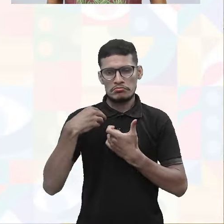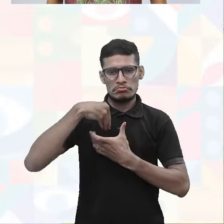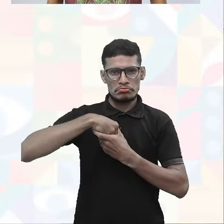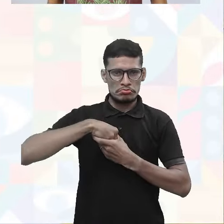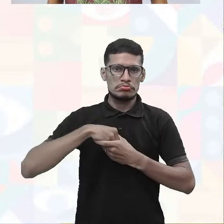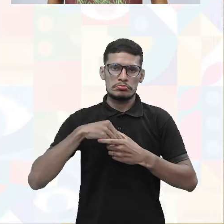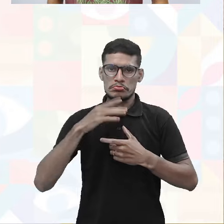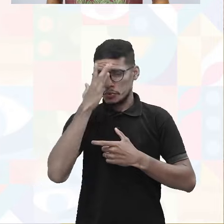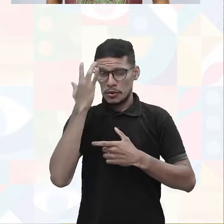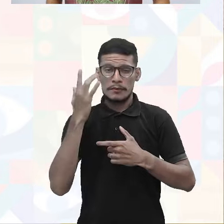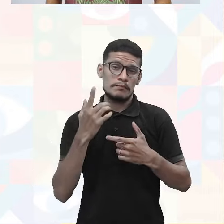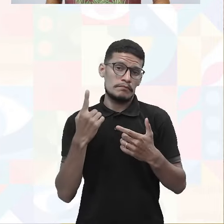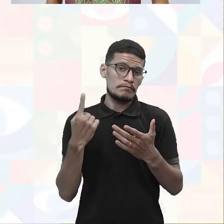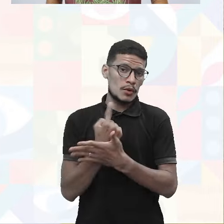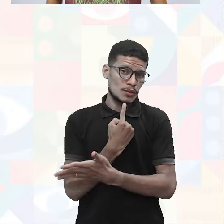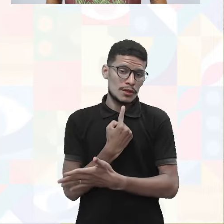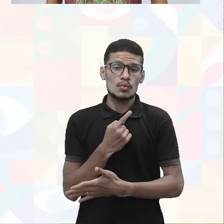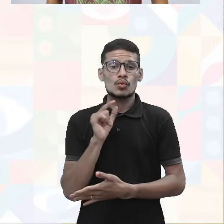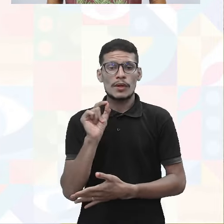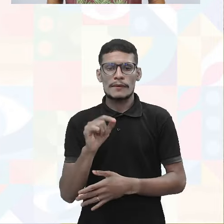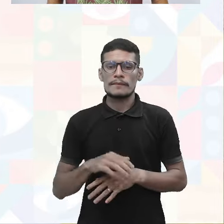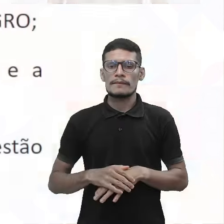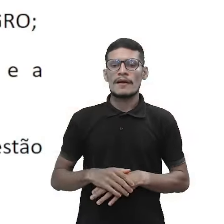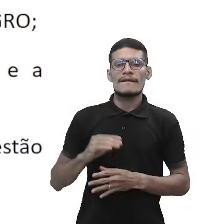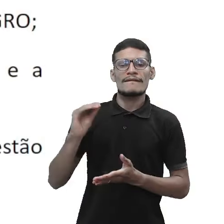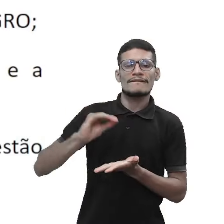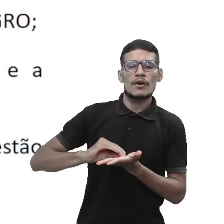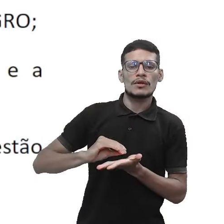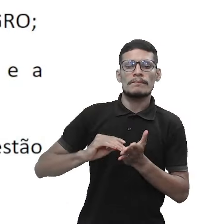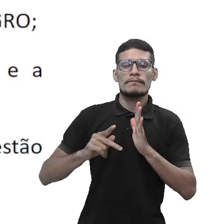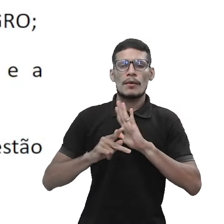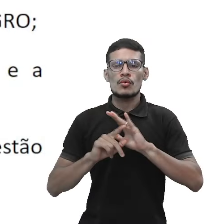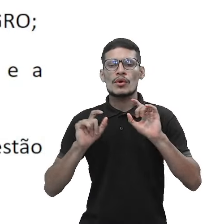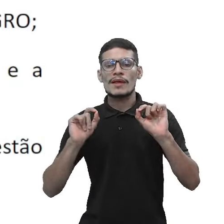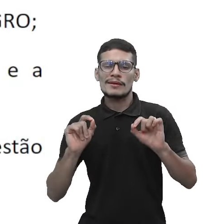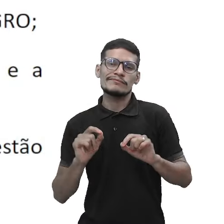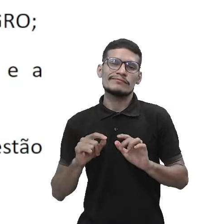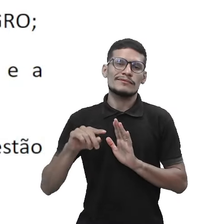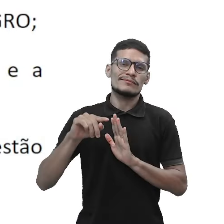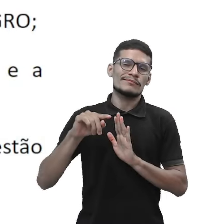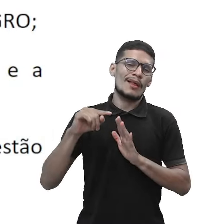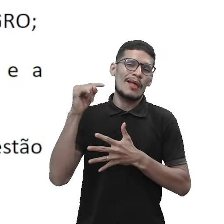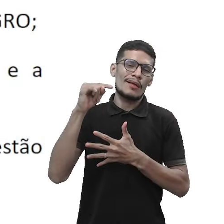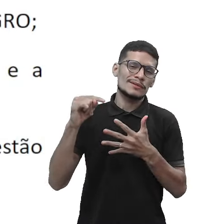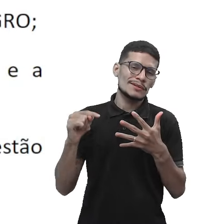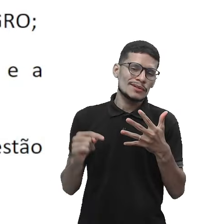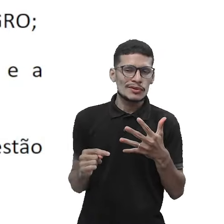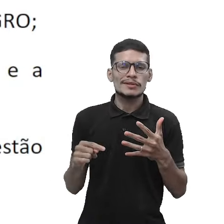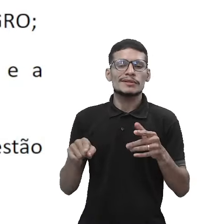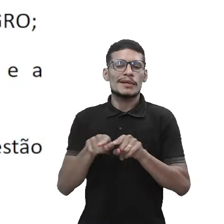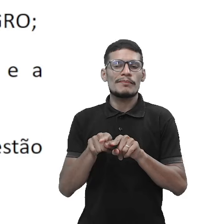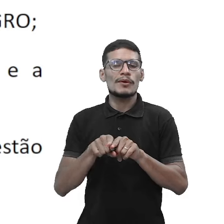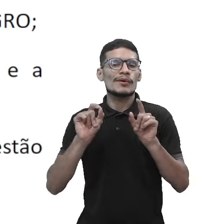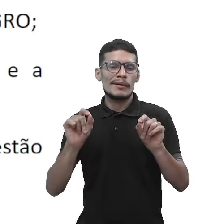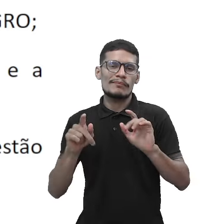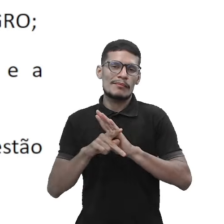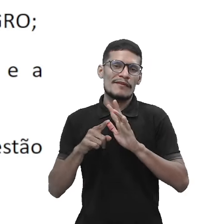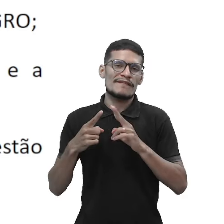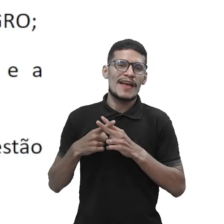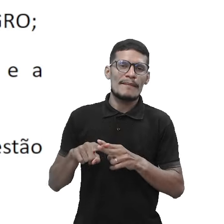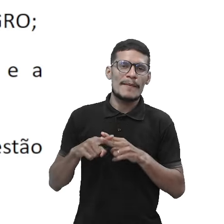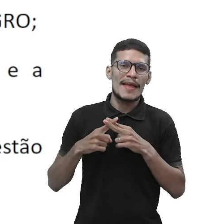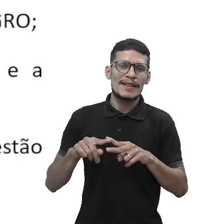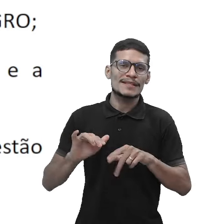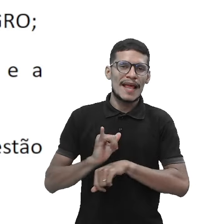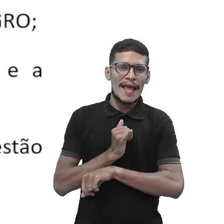pessoal está questionando, seria o quê? Essa falta de requisitos para essa documentação de ferramentas e técnicas de avaliação de